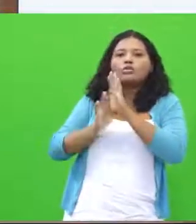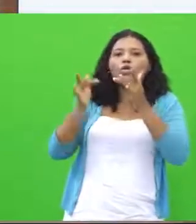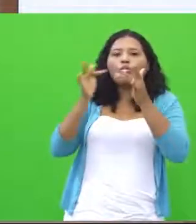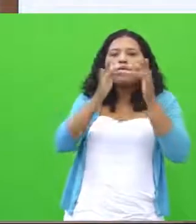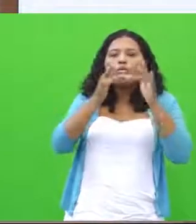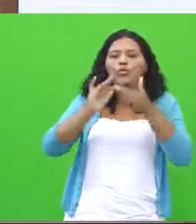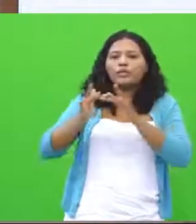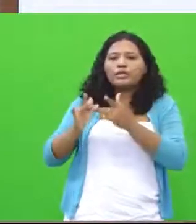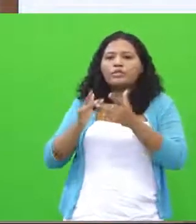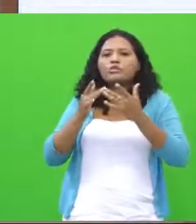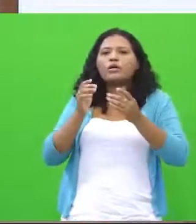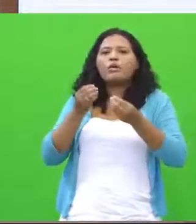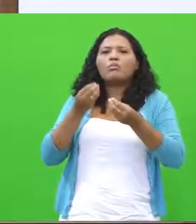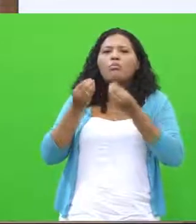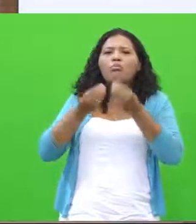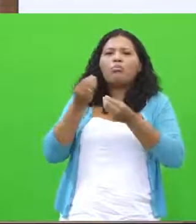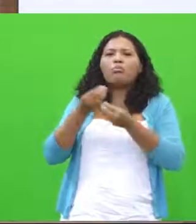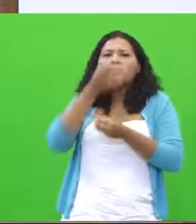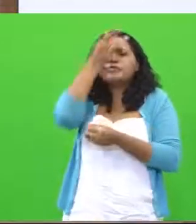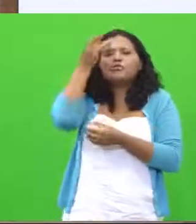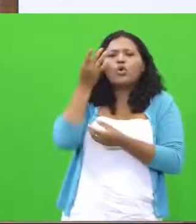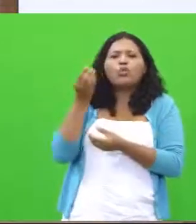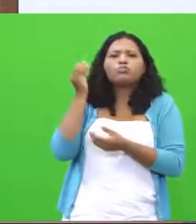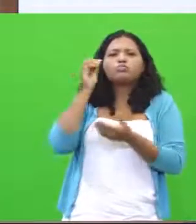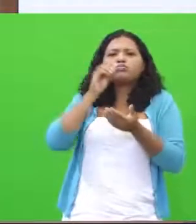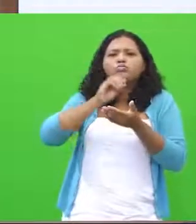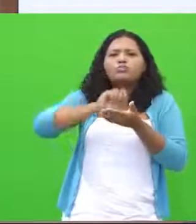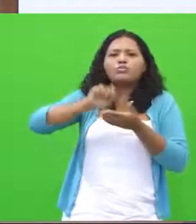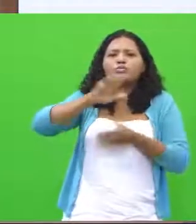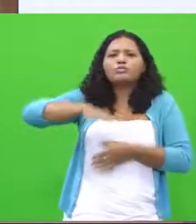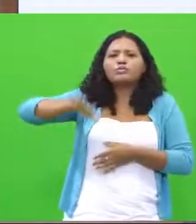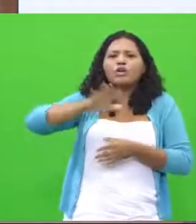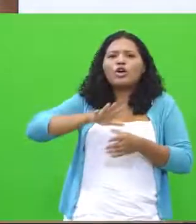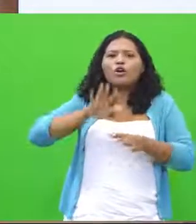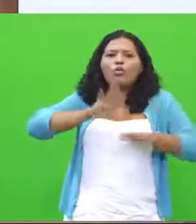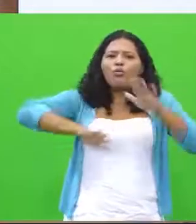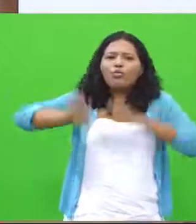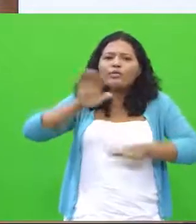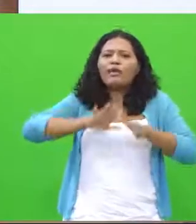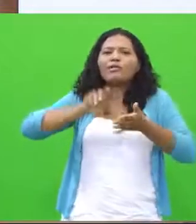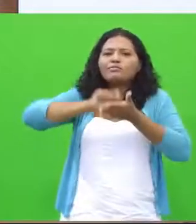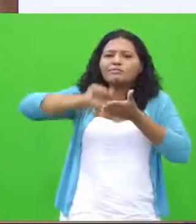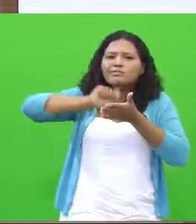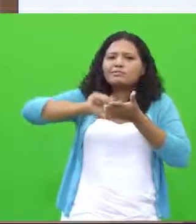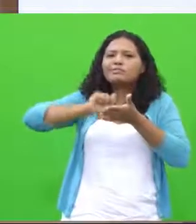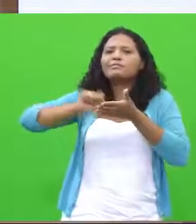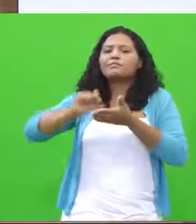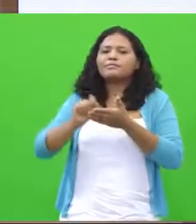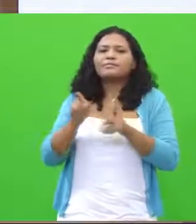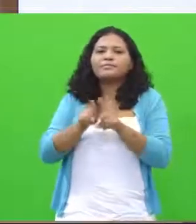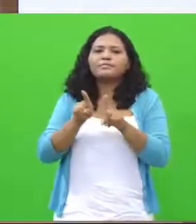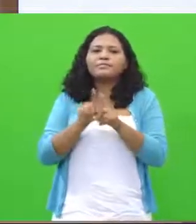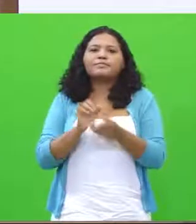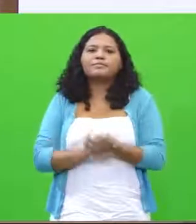para quem eu estou escrevendo. Então eu tenho que ter todo um cuidado com relação à questão dessa escrita.